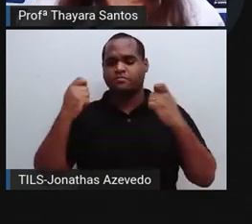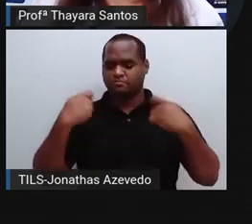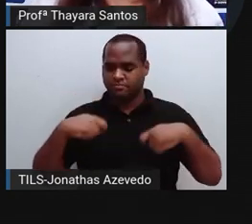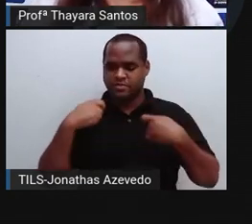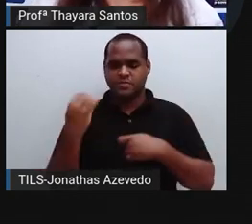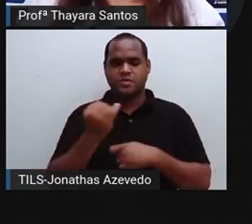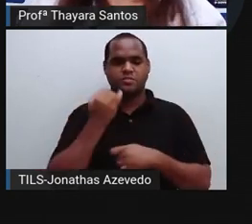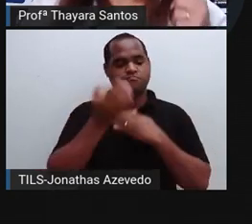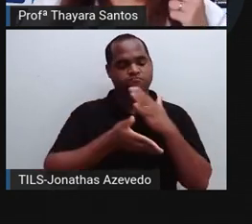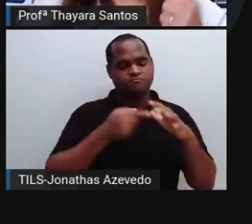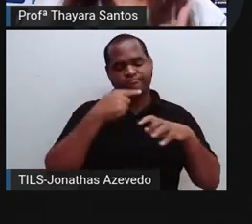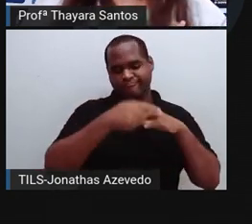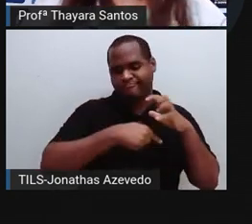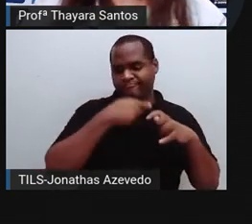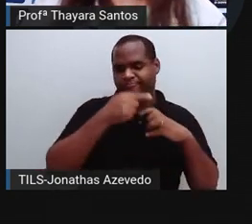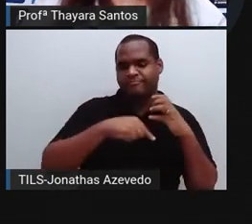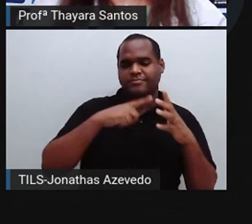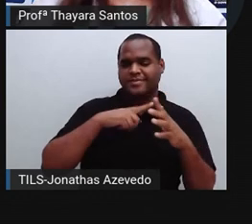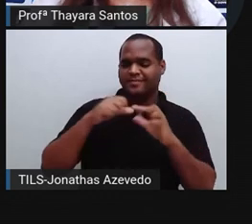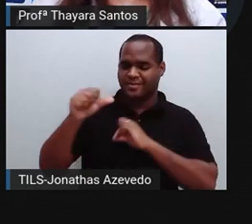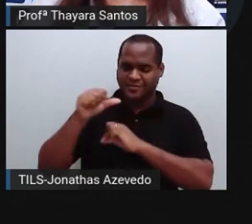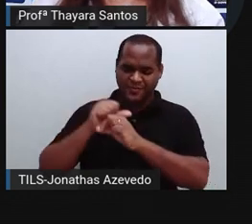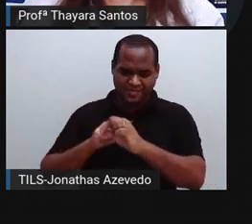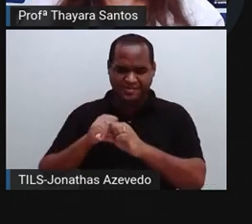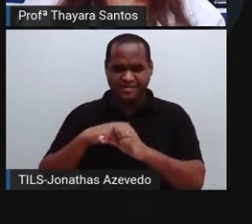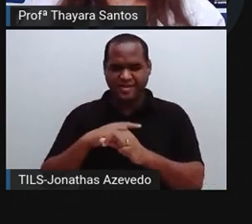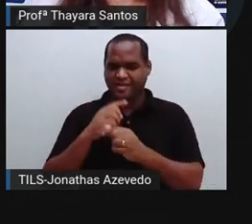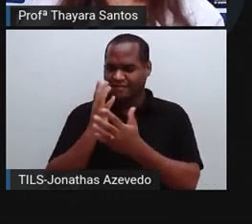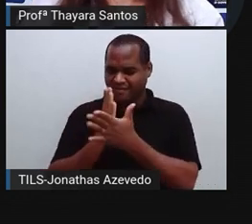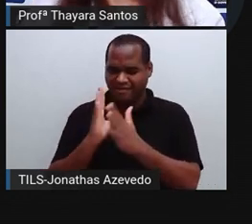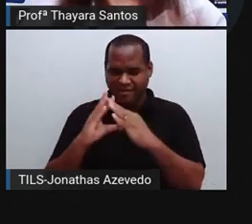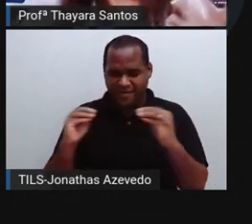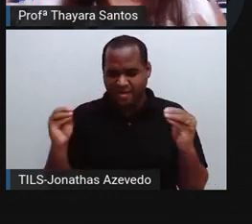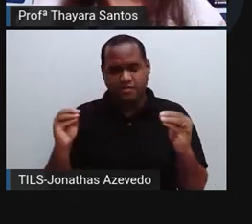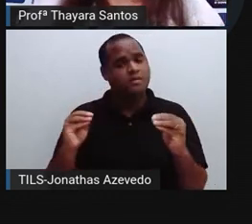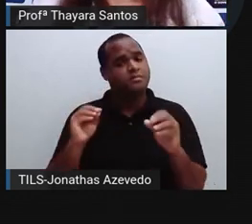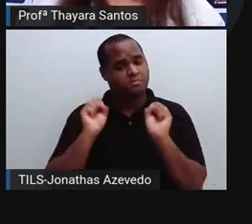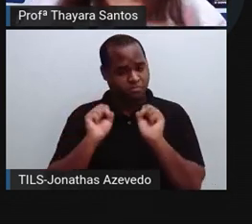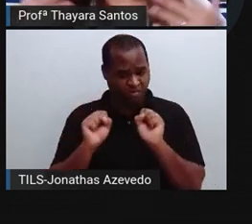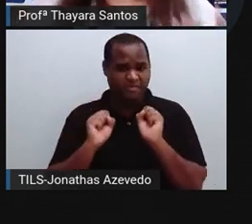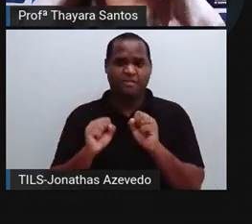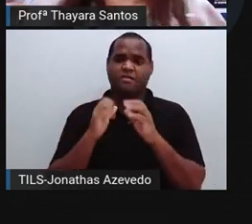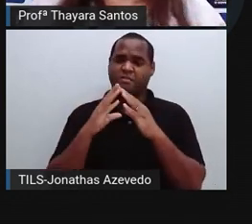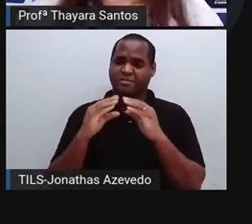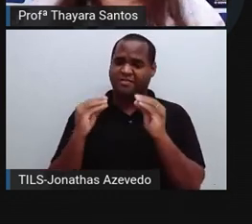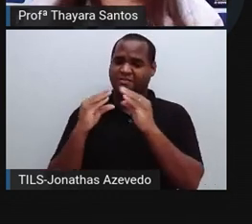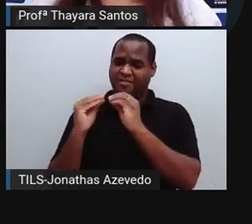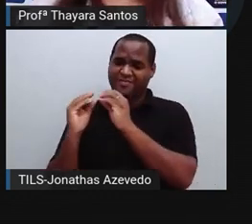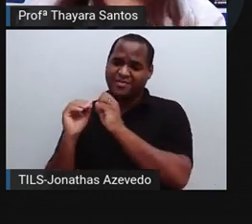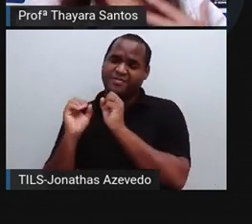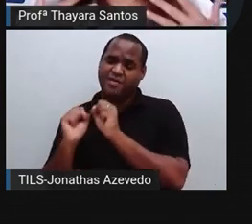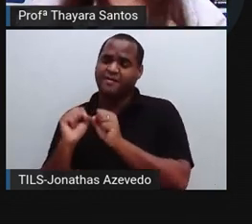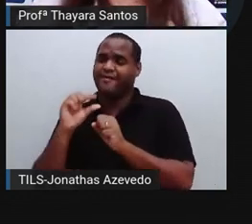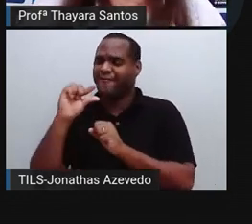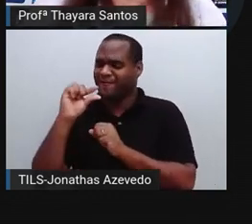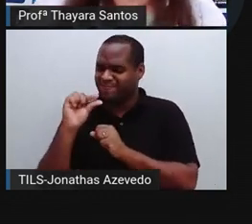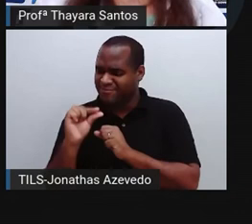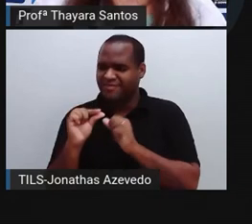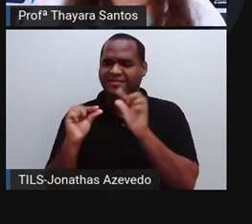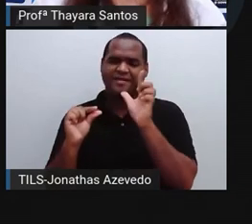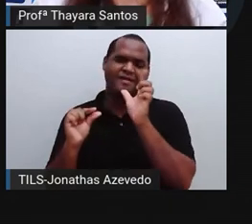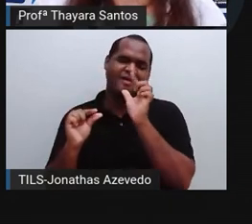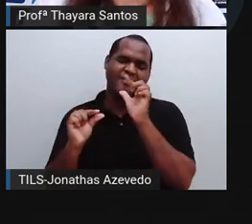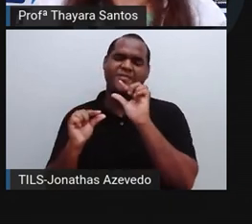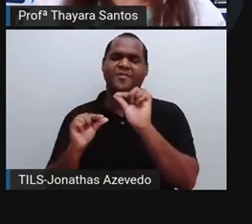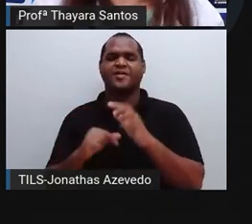ajudar o nosso planeta. Porque o fato dela se renovar não quer dizer que ela nunca vai se acabar. A gente está vendo vários lugares do planeta sofrendo